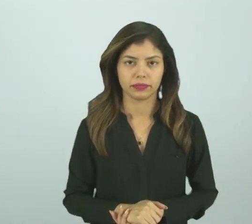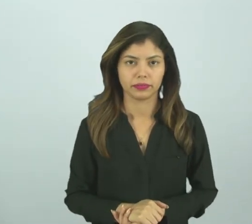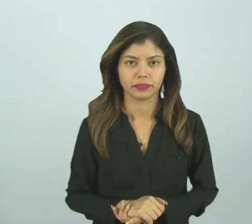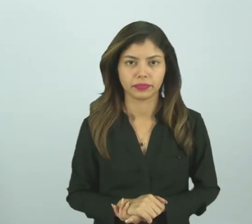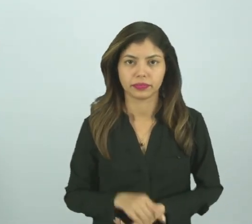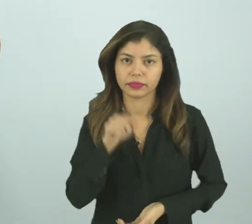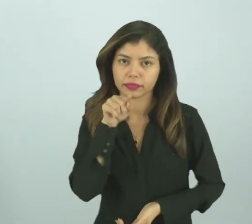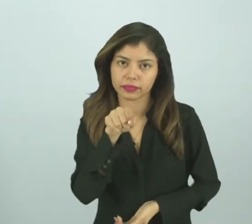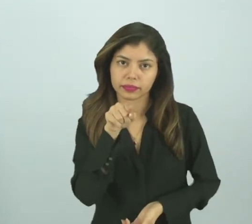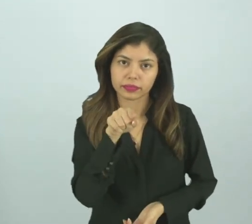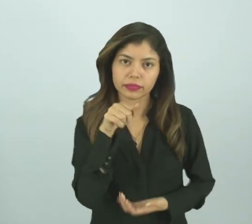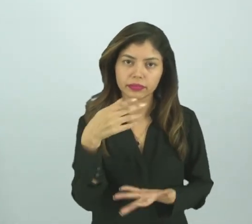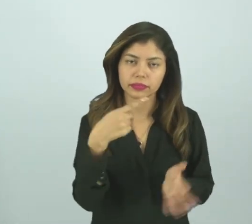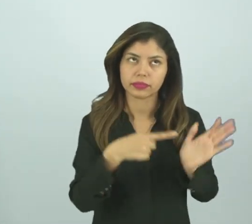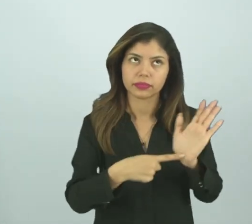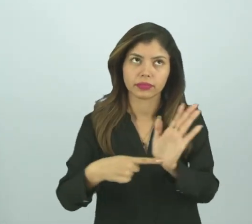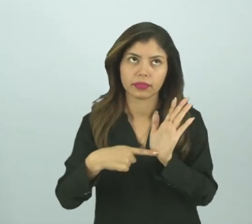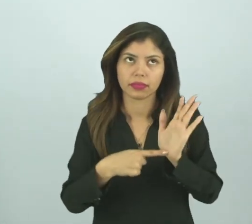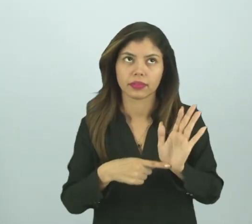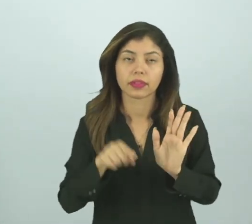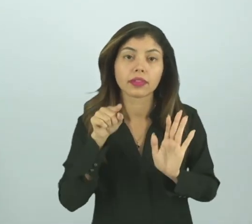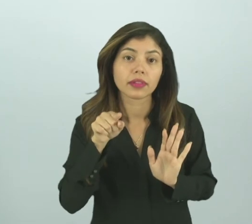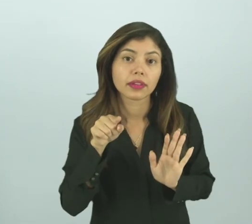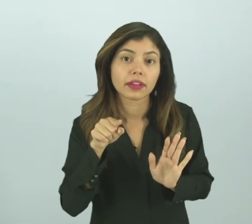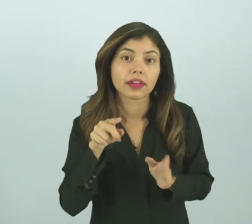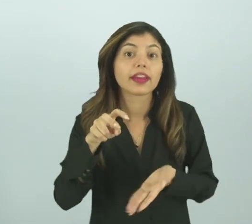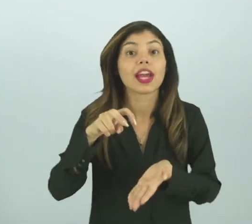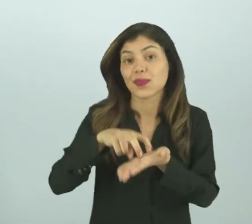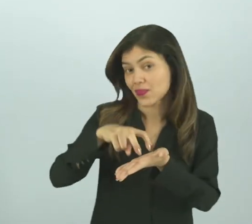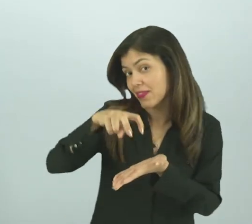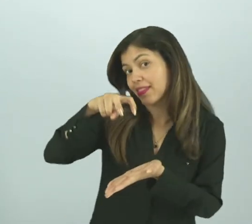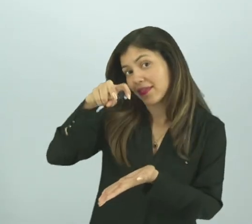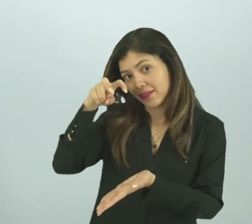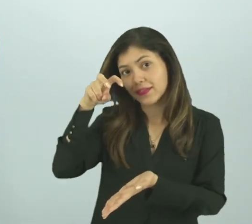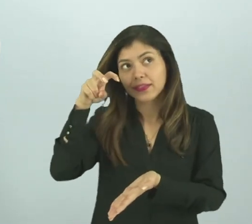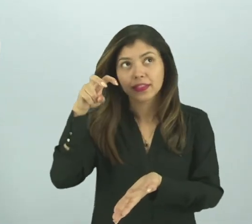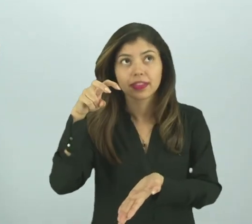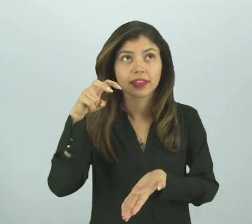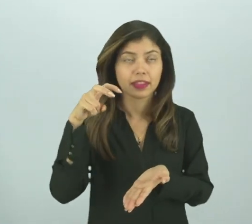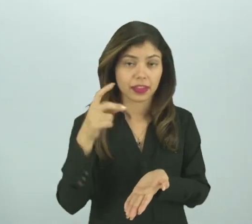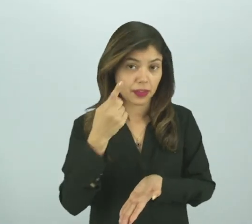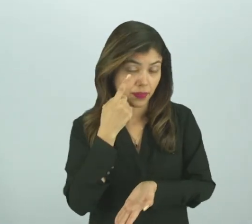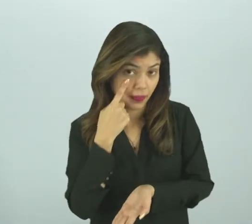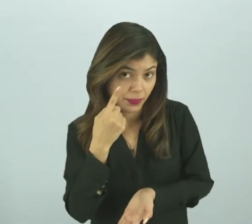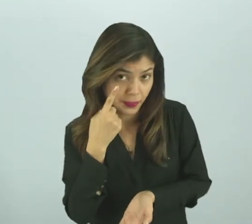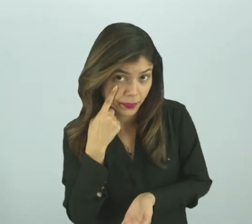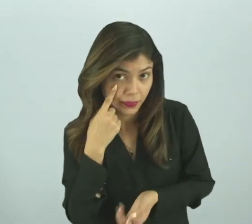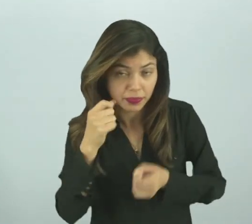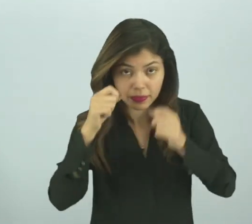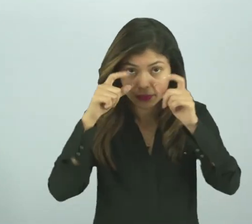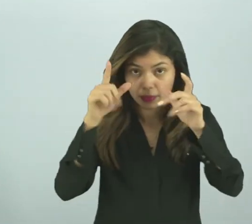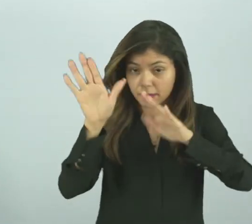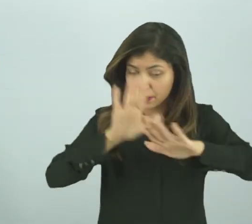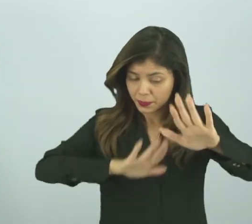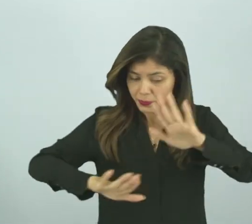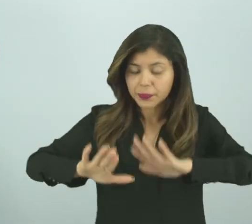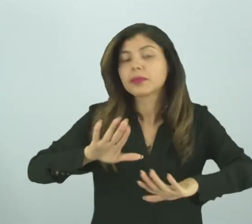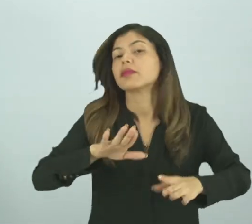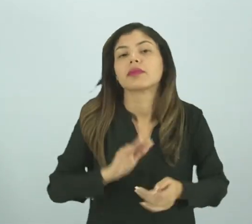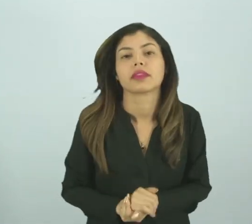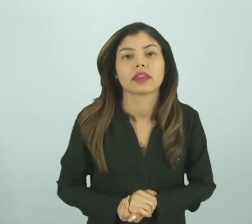Esse aqui demonstra o período da manhã. Eu vou levantar para que vocês possam observar com mais cuidado.